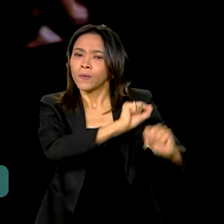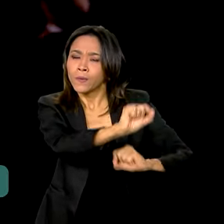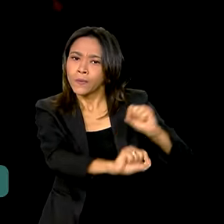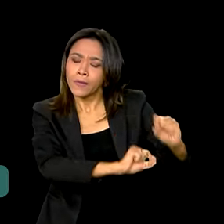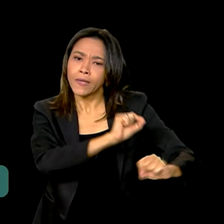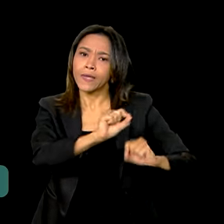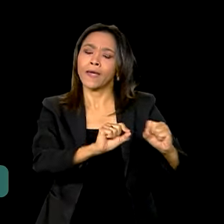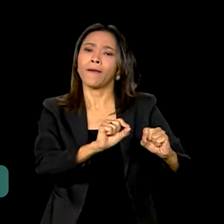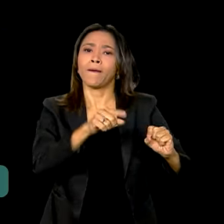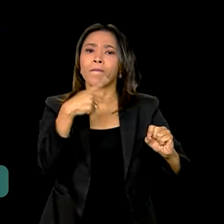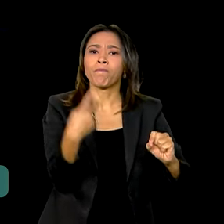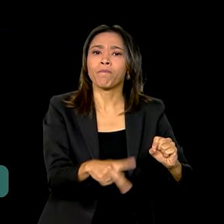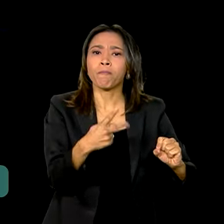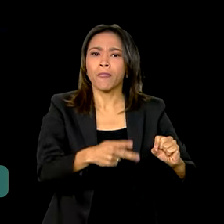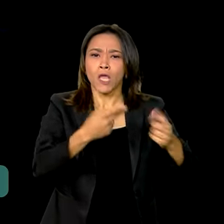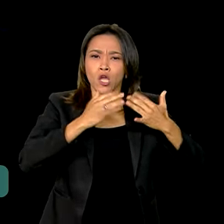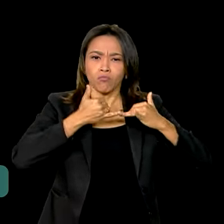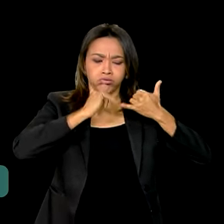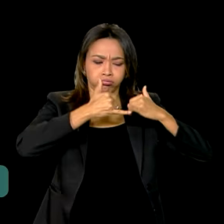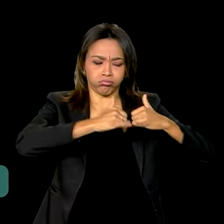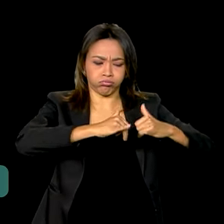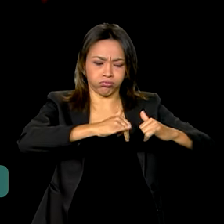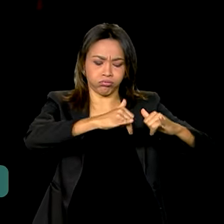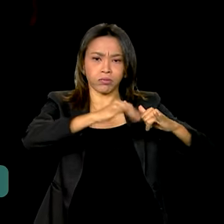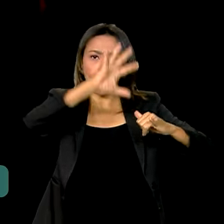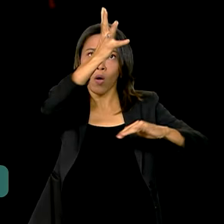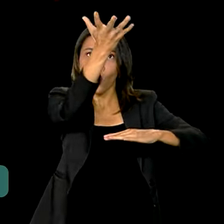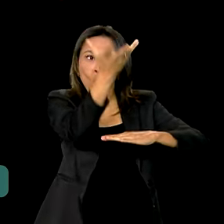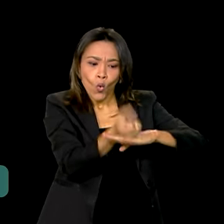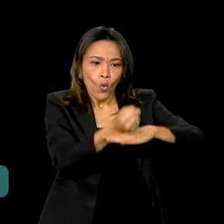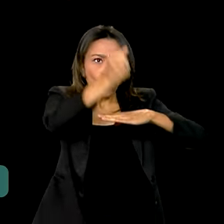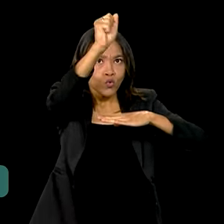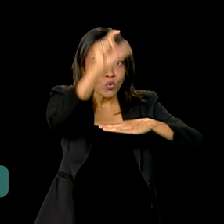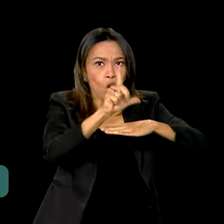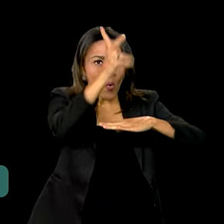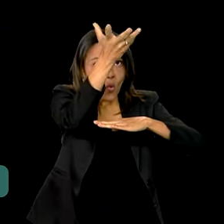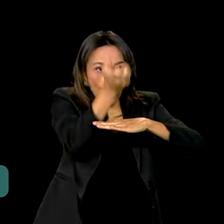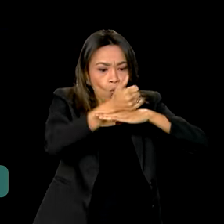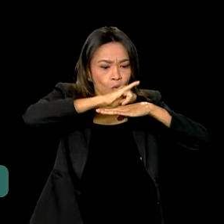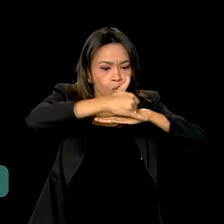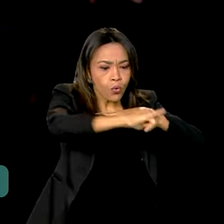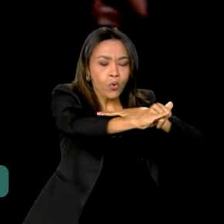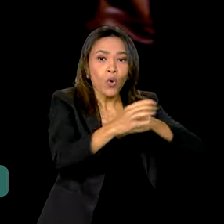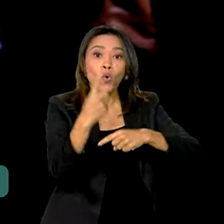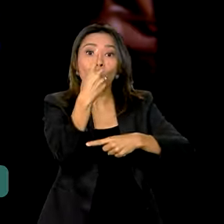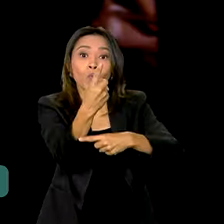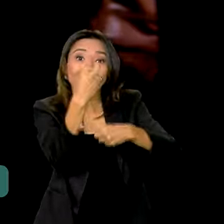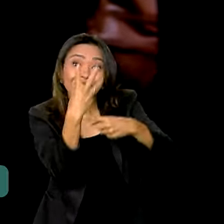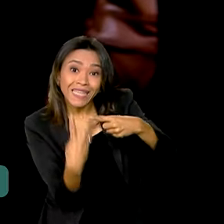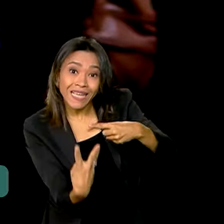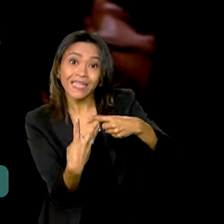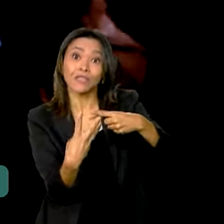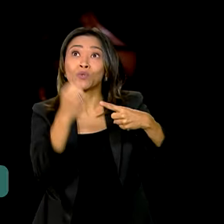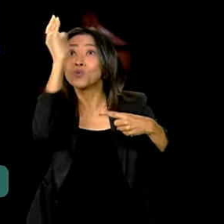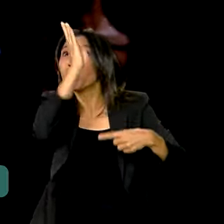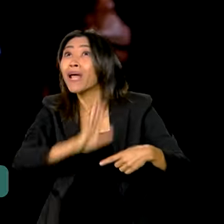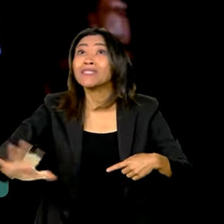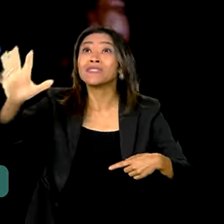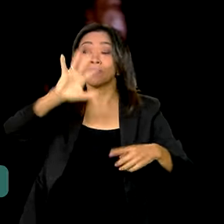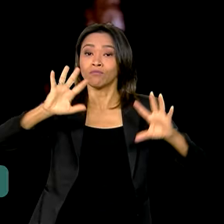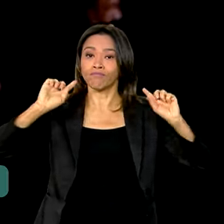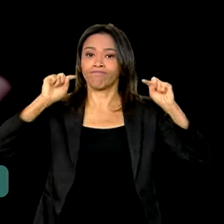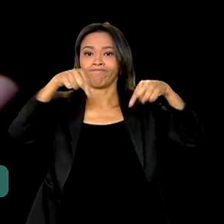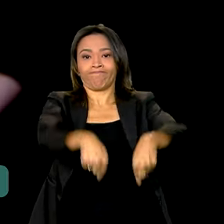instalada para a geração de energia solar do Brasil. Quase um terço de todo o potencial do Brasil está aqui,